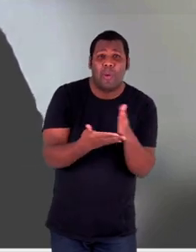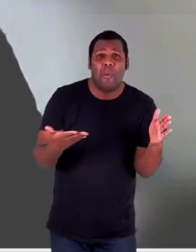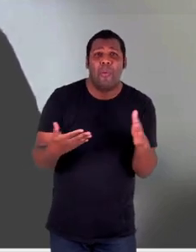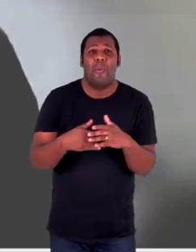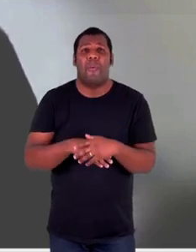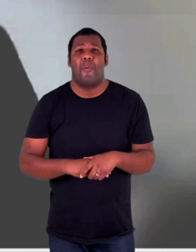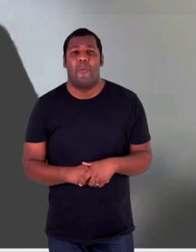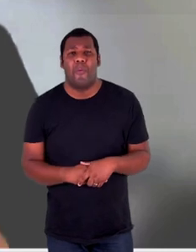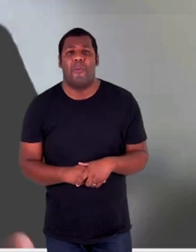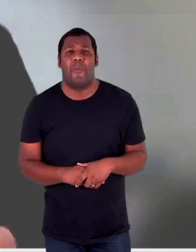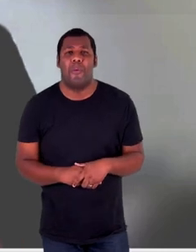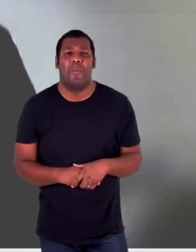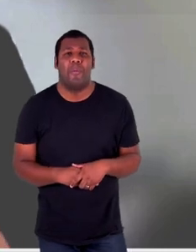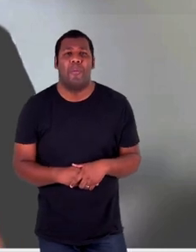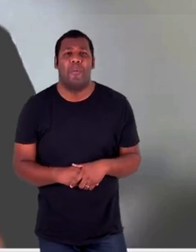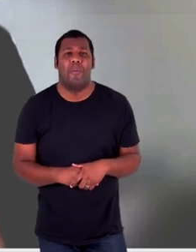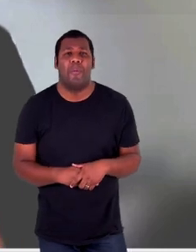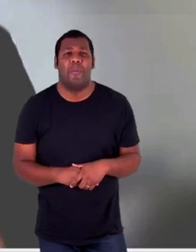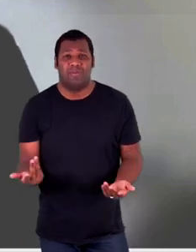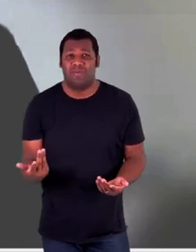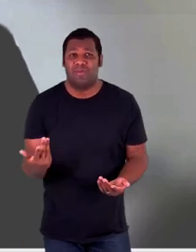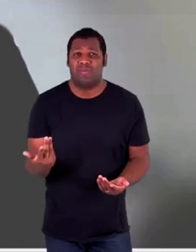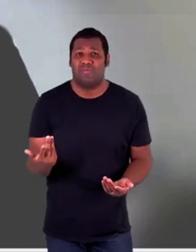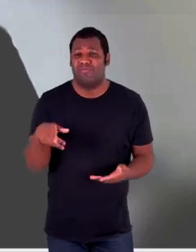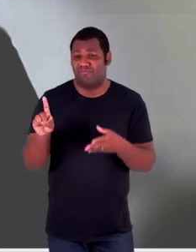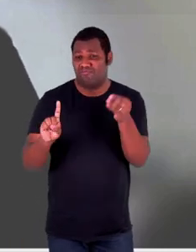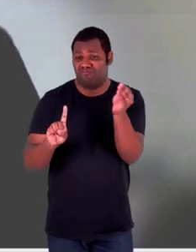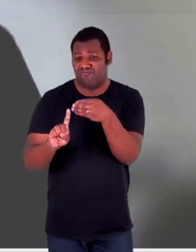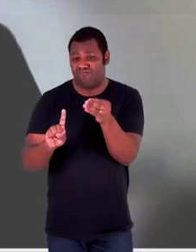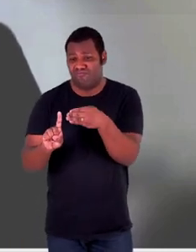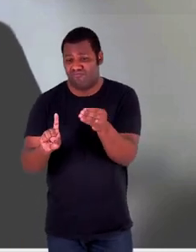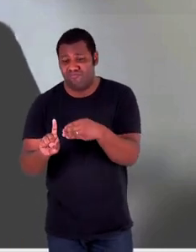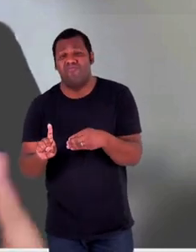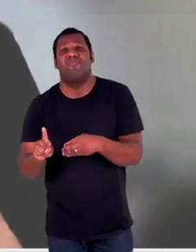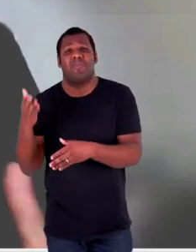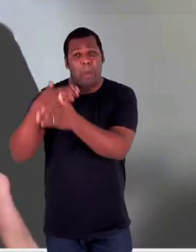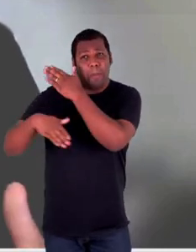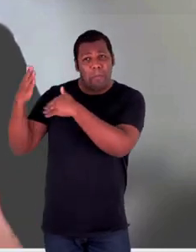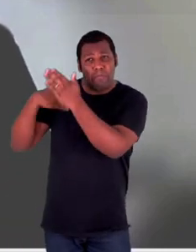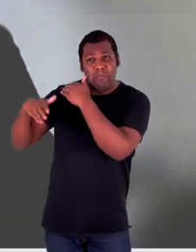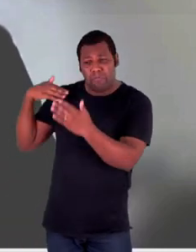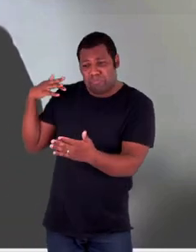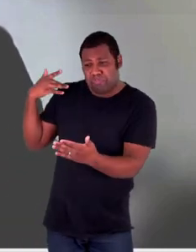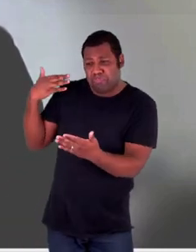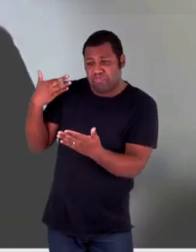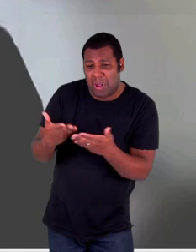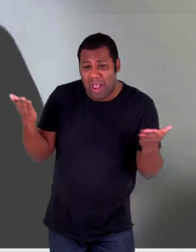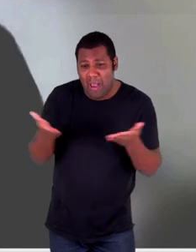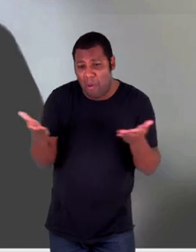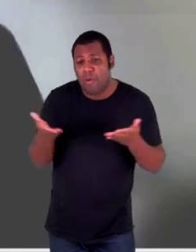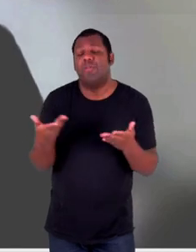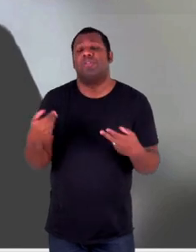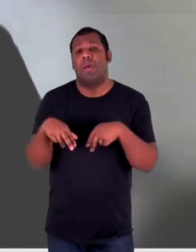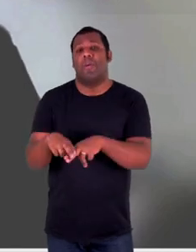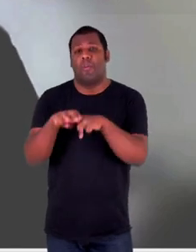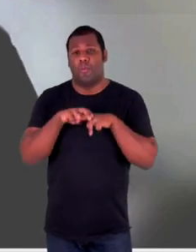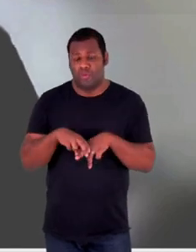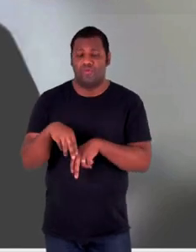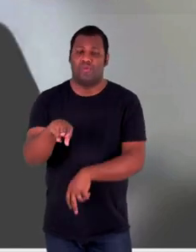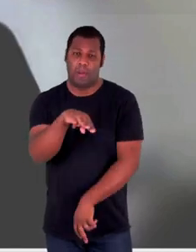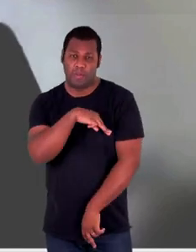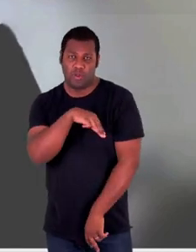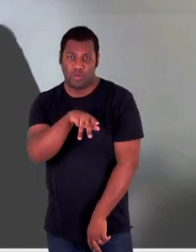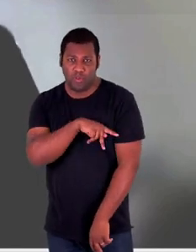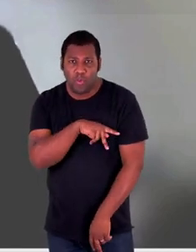historicamente ou invisíveis ao longo de nossa história. E não há outra missão do Ministério Público que não seja justamente